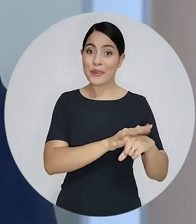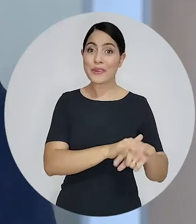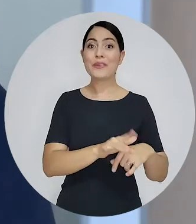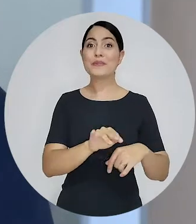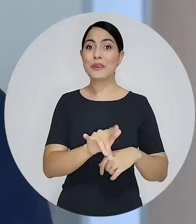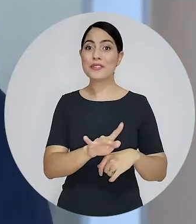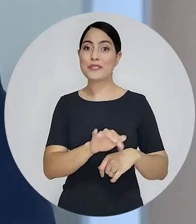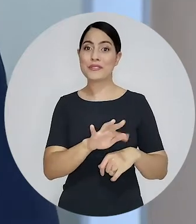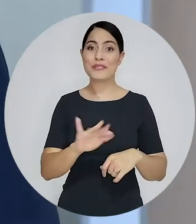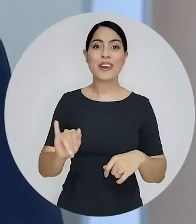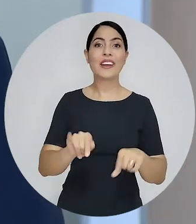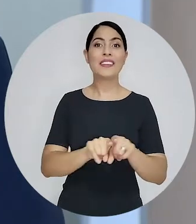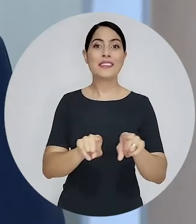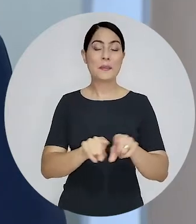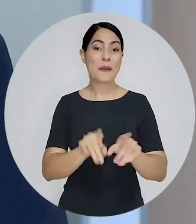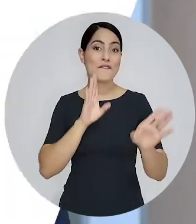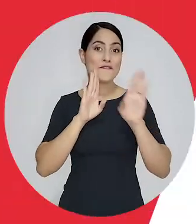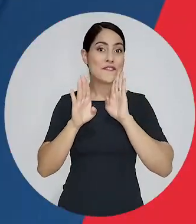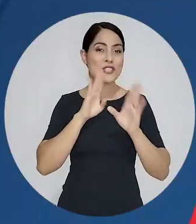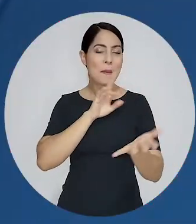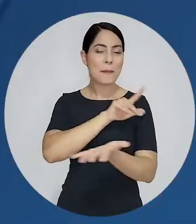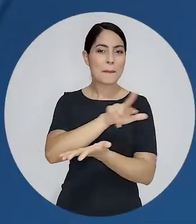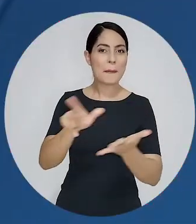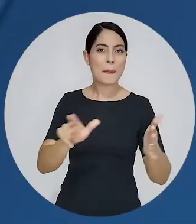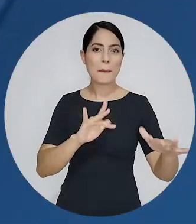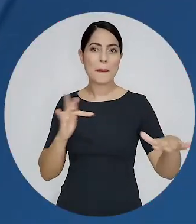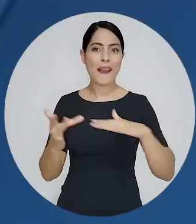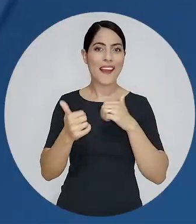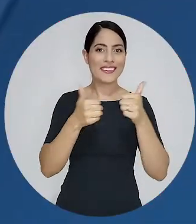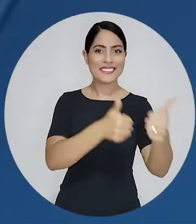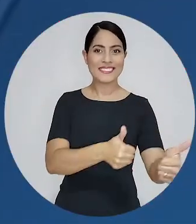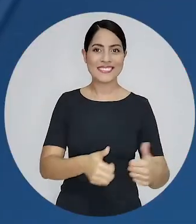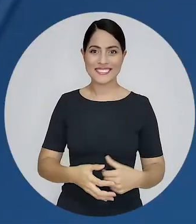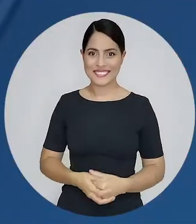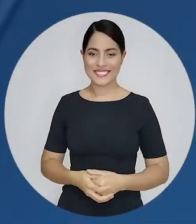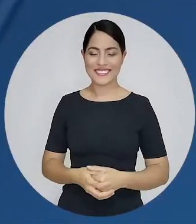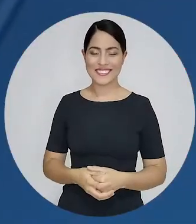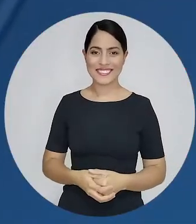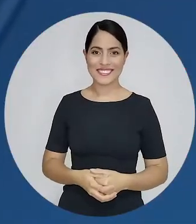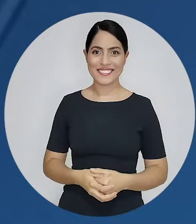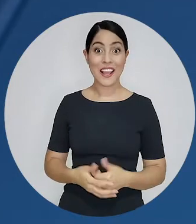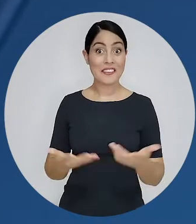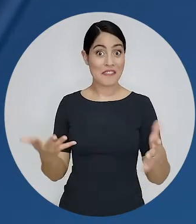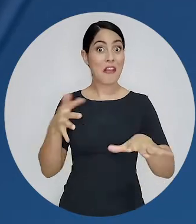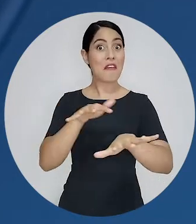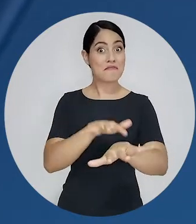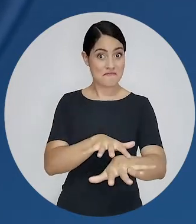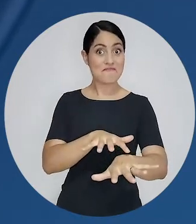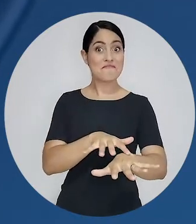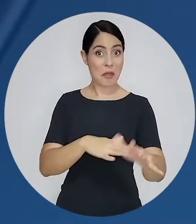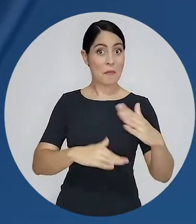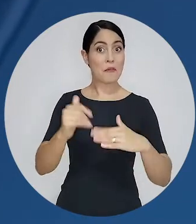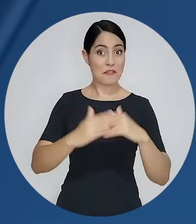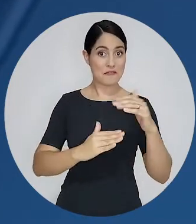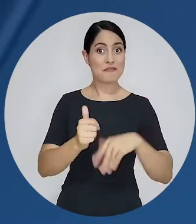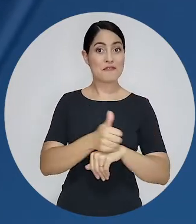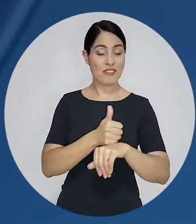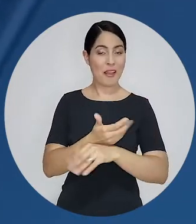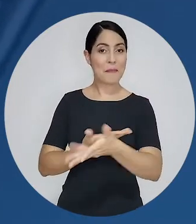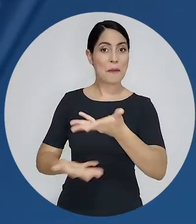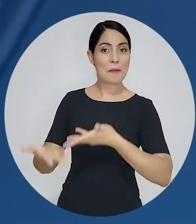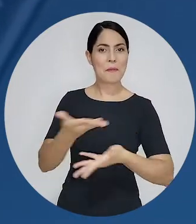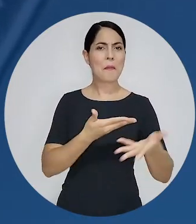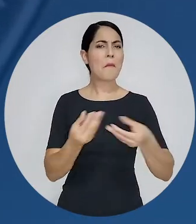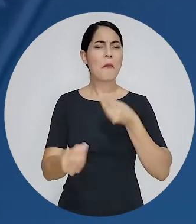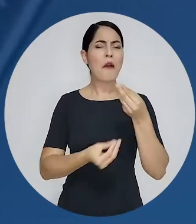Spotify e Facebook. Interação, credibilidade, profissionalismo e muita informação você